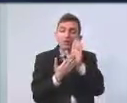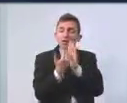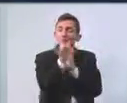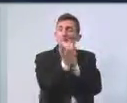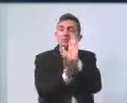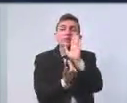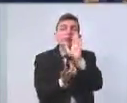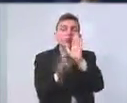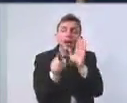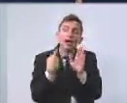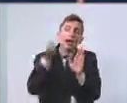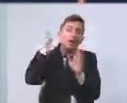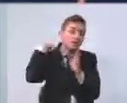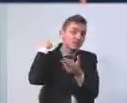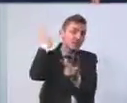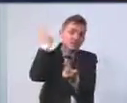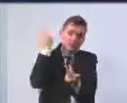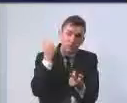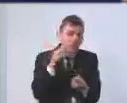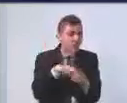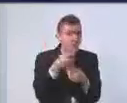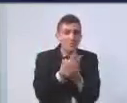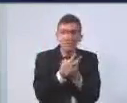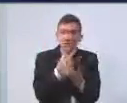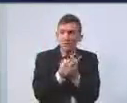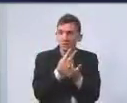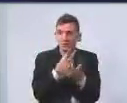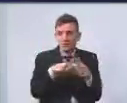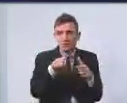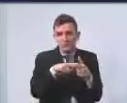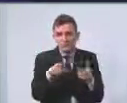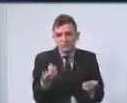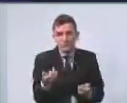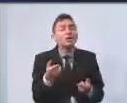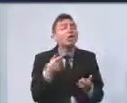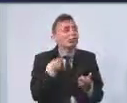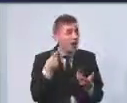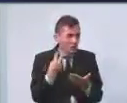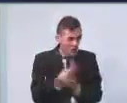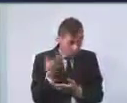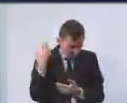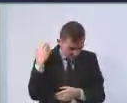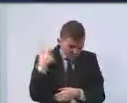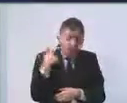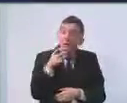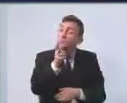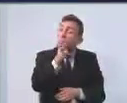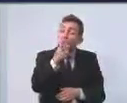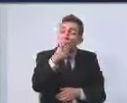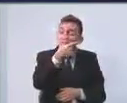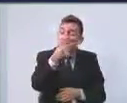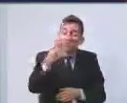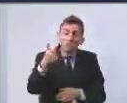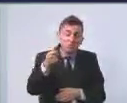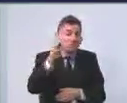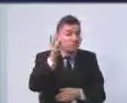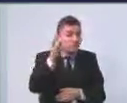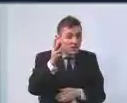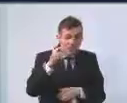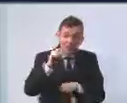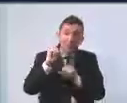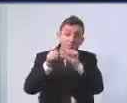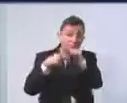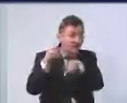peça anterior, que vem com a mesma situação, e que houve a mesma solução de 2011 para 2012, e o